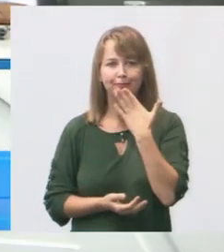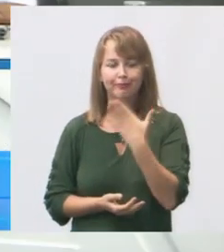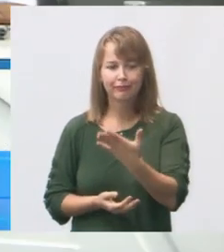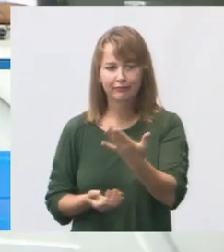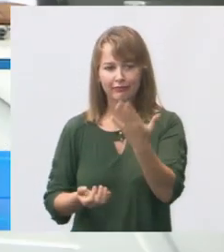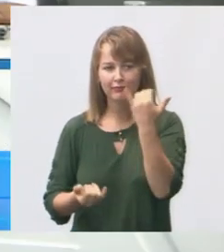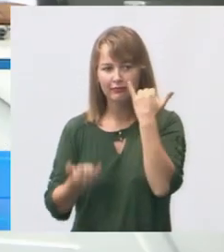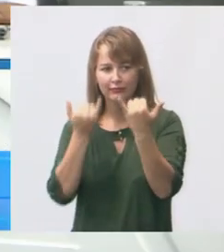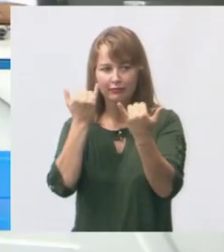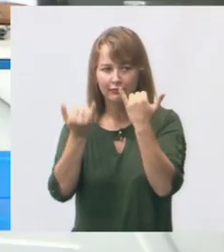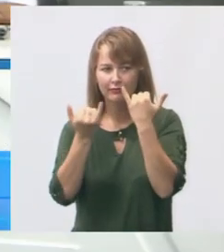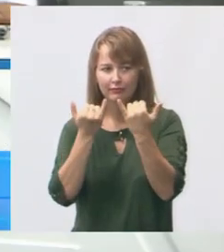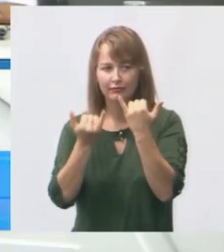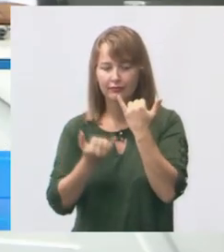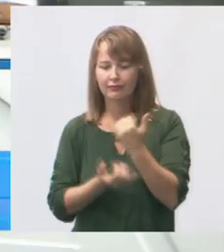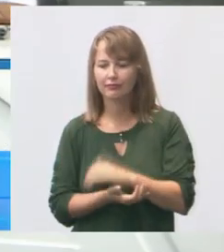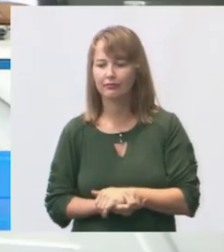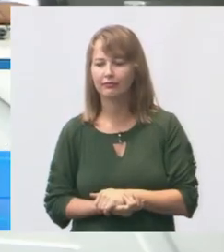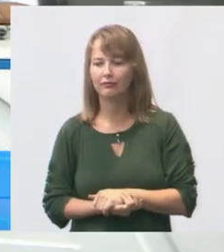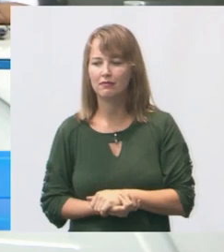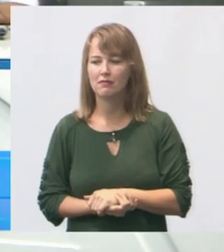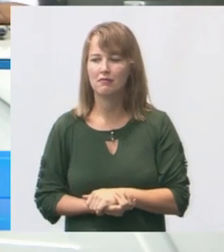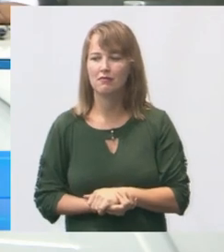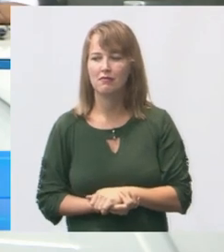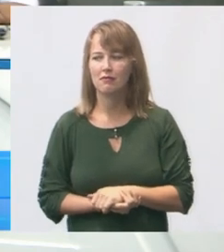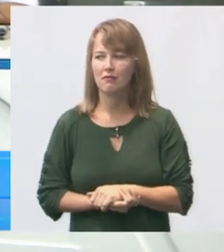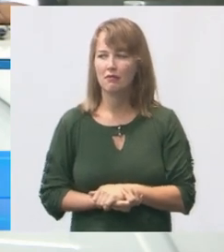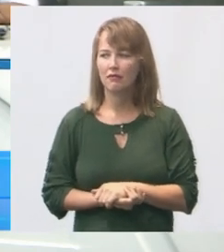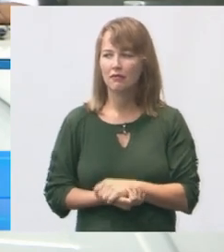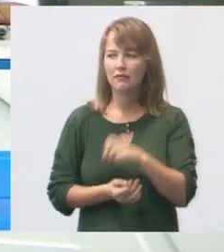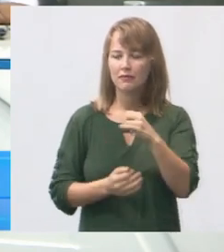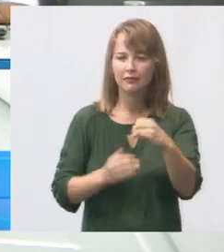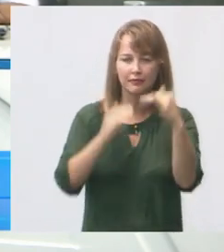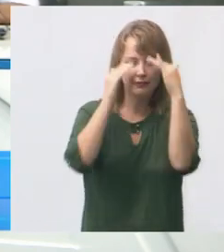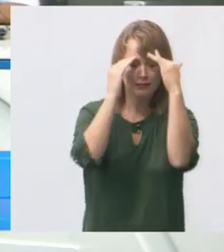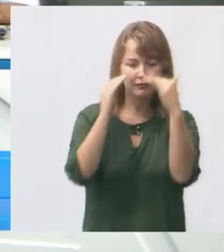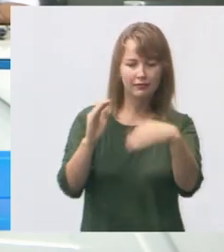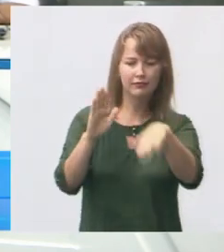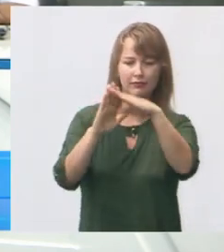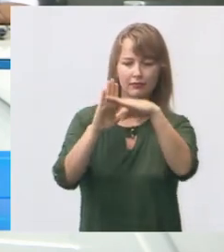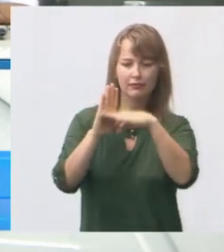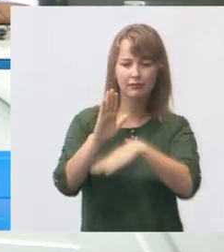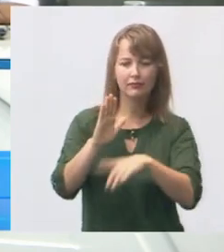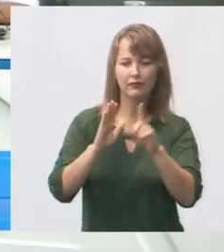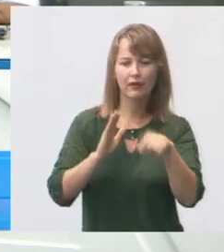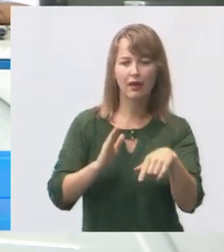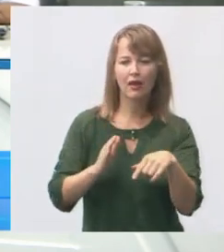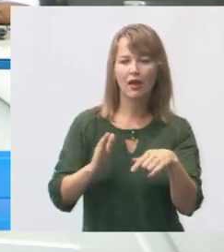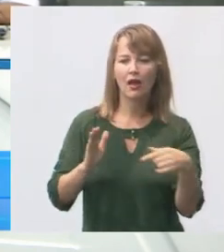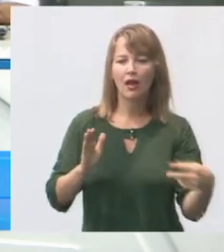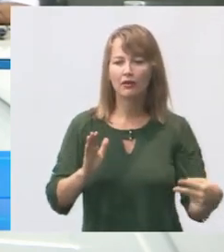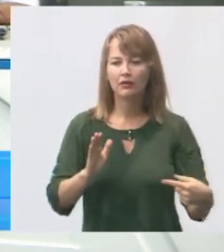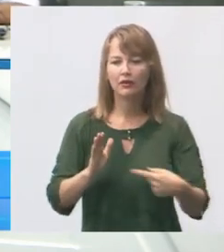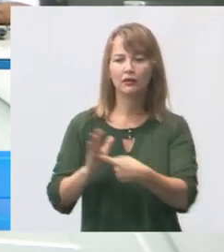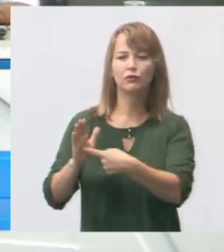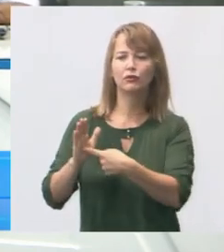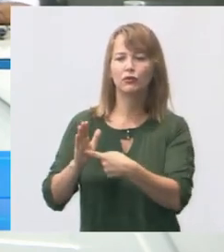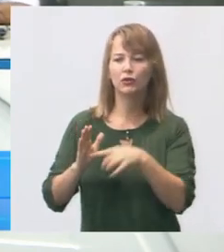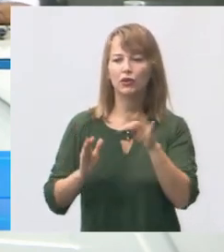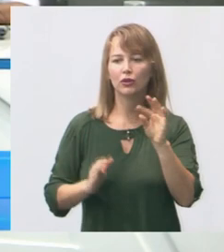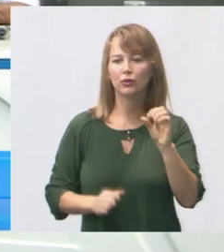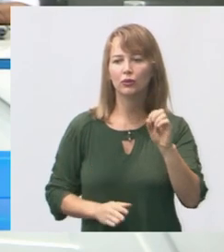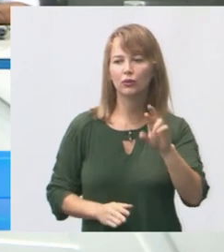de... Se vem sendo cumprindo os mínimos, que foi a denúncia que o TOR fez aqui. Ok. E